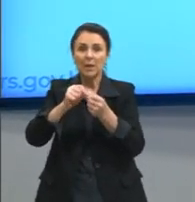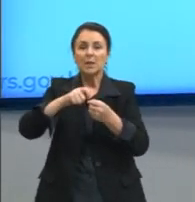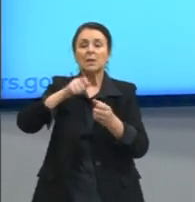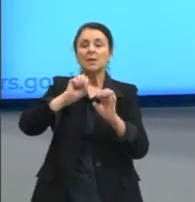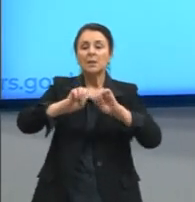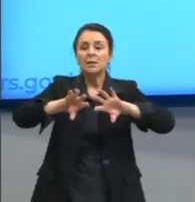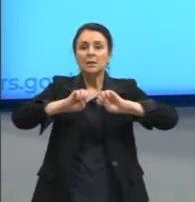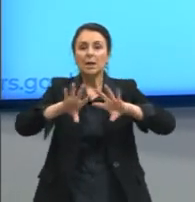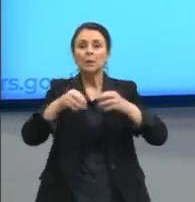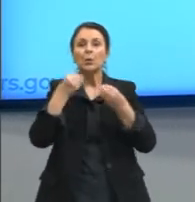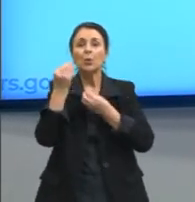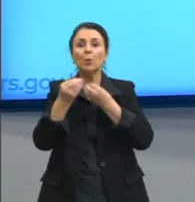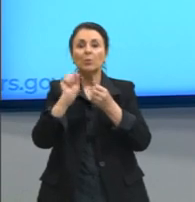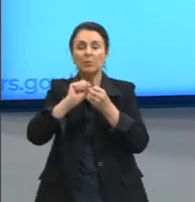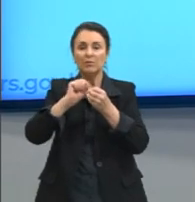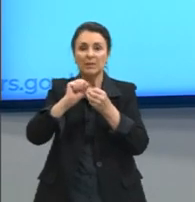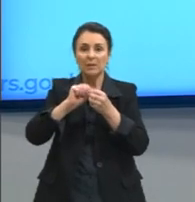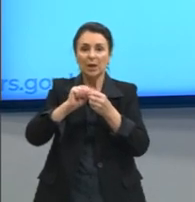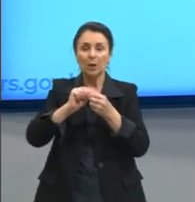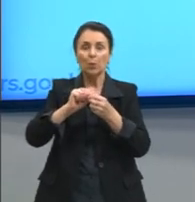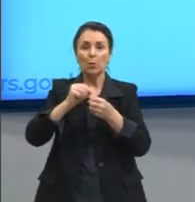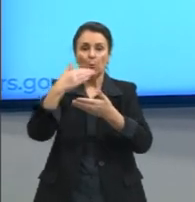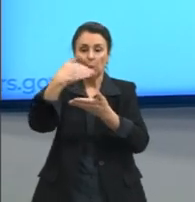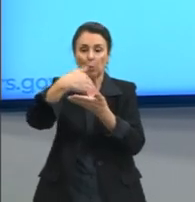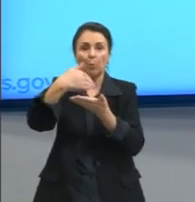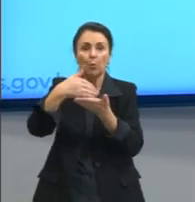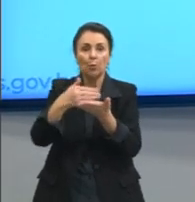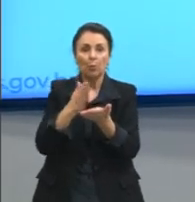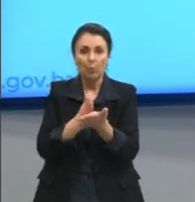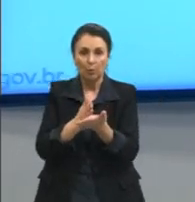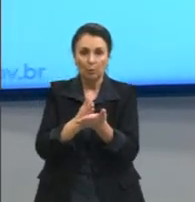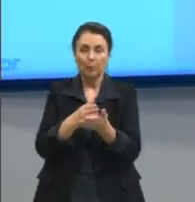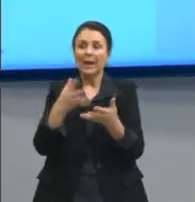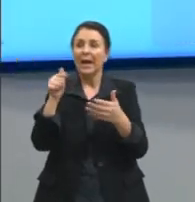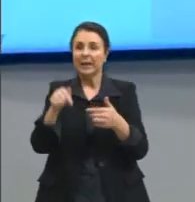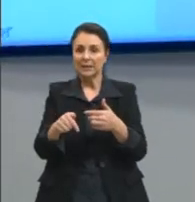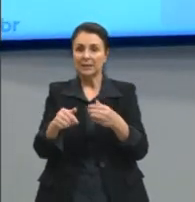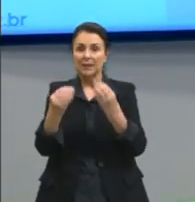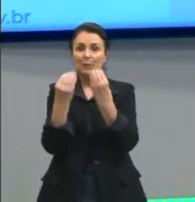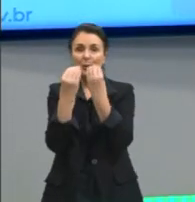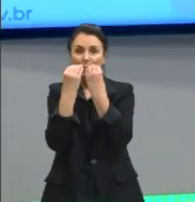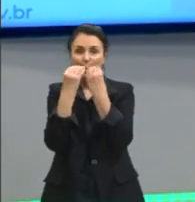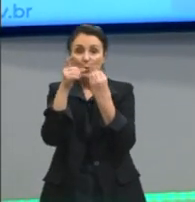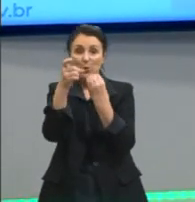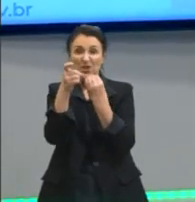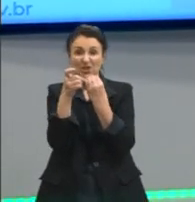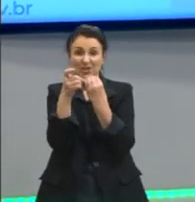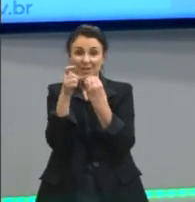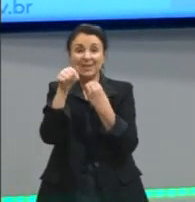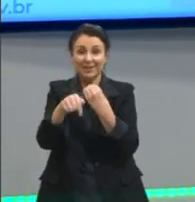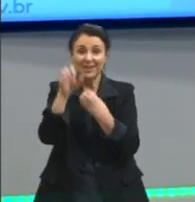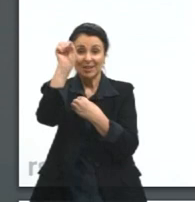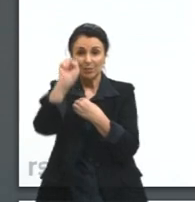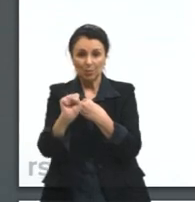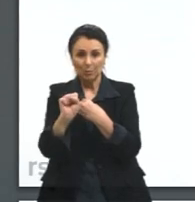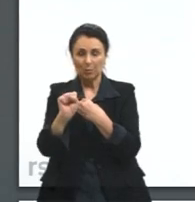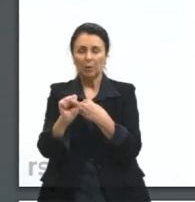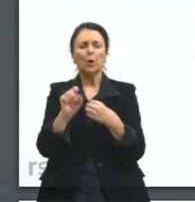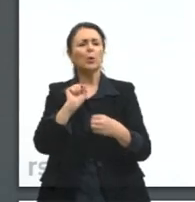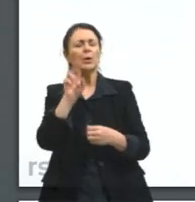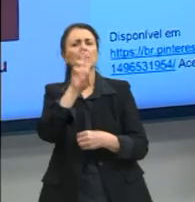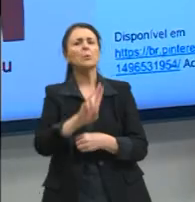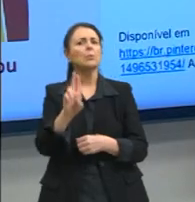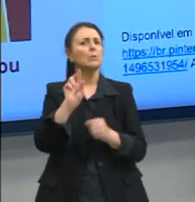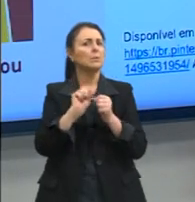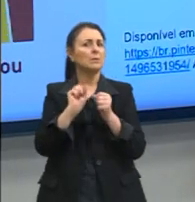receita de X. Quais os ingredientes que a gente usa quando a gente vai montar um sanduíche? Ah, eu uso pão, eu uso a